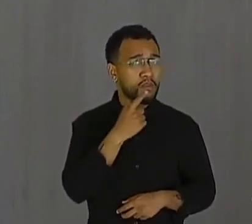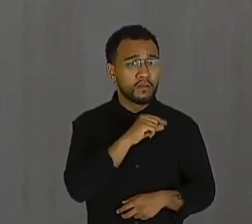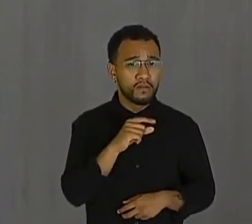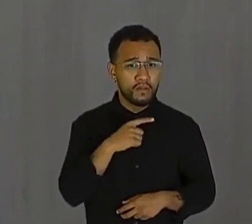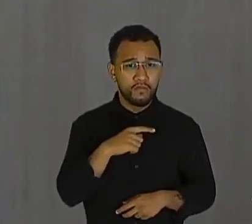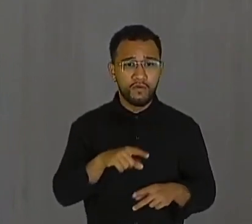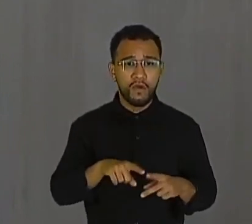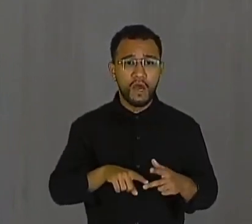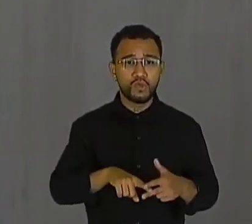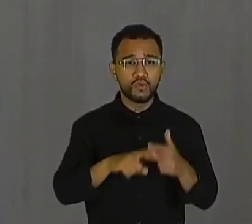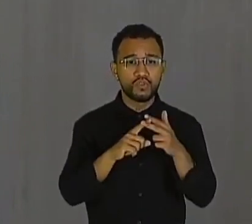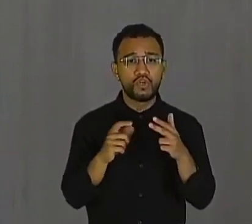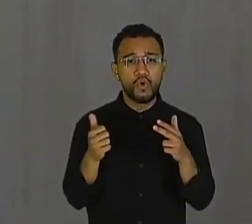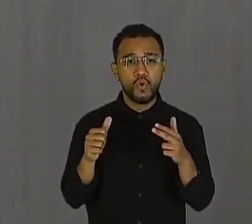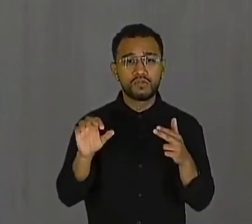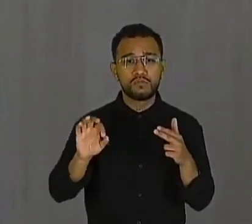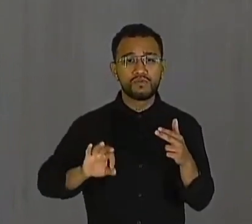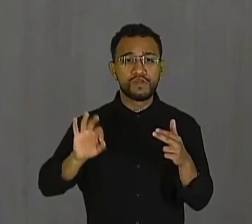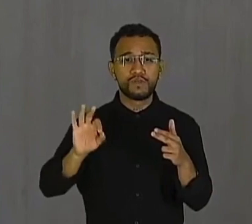de reajuste?